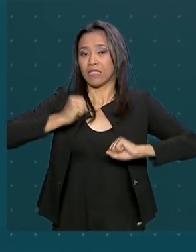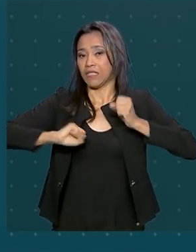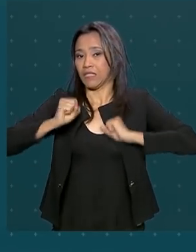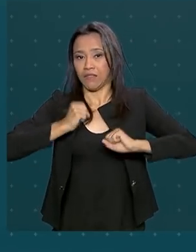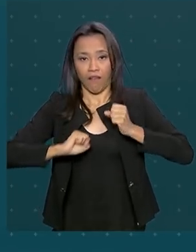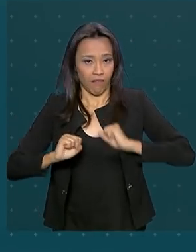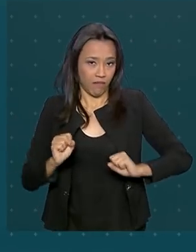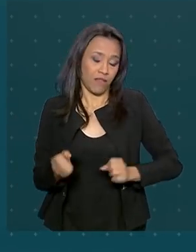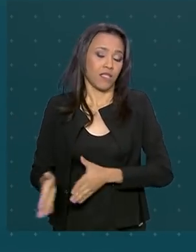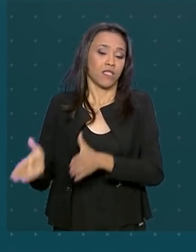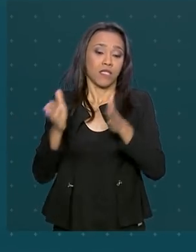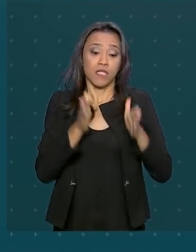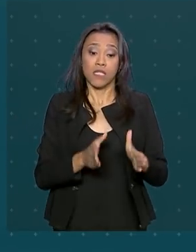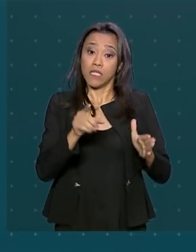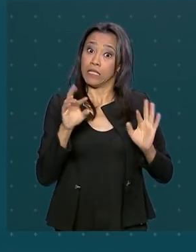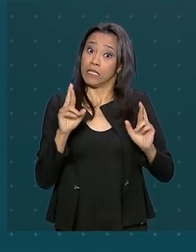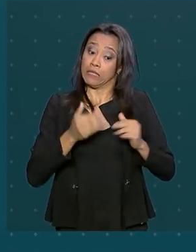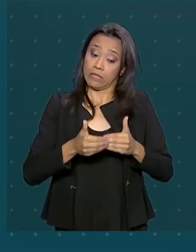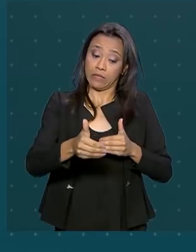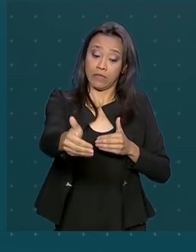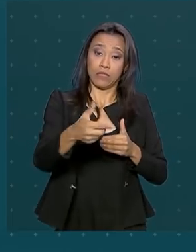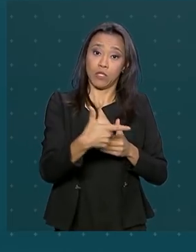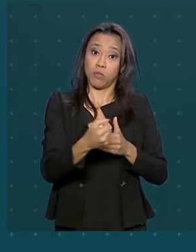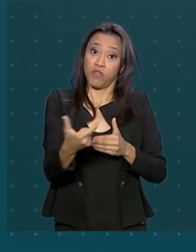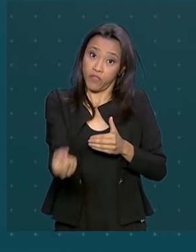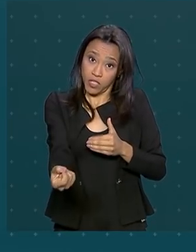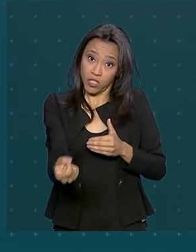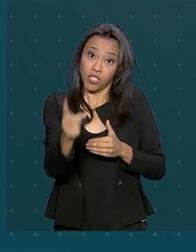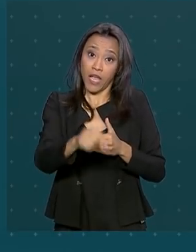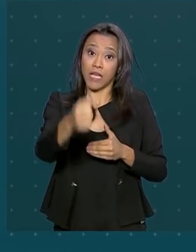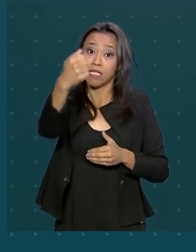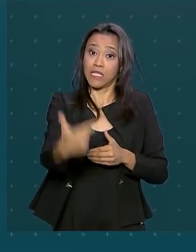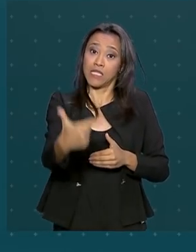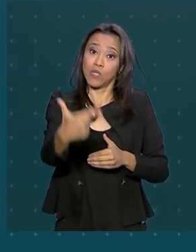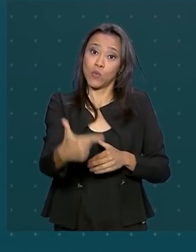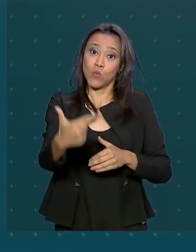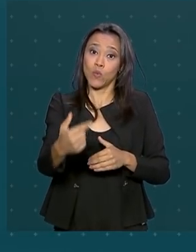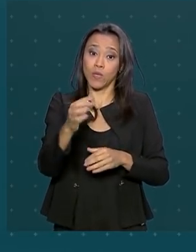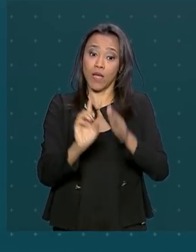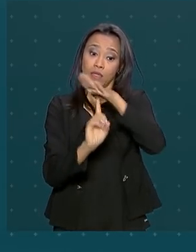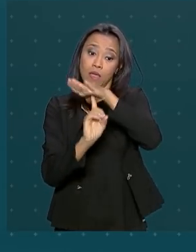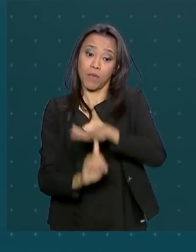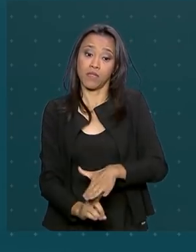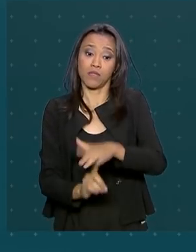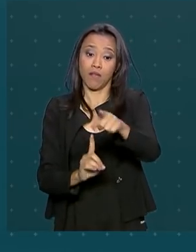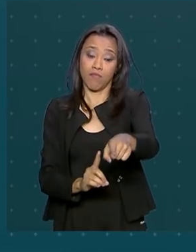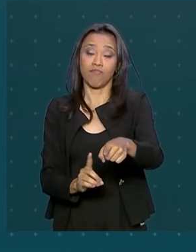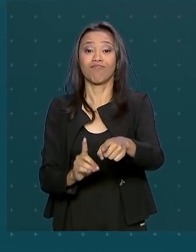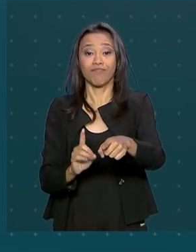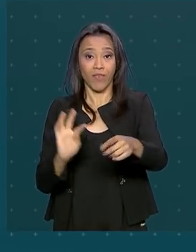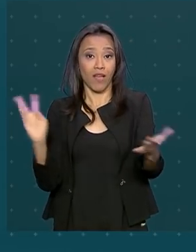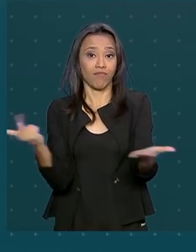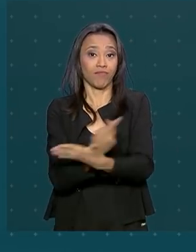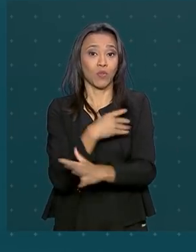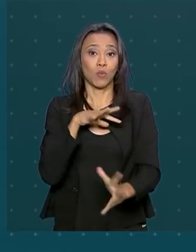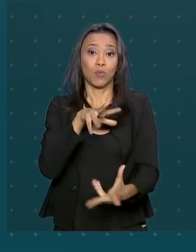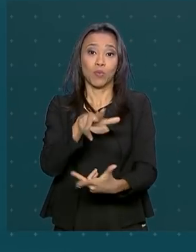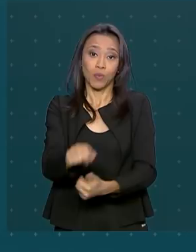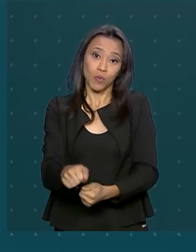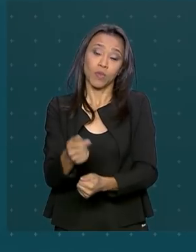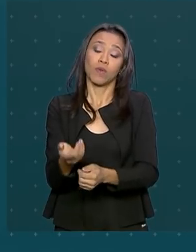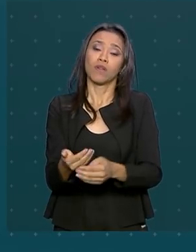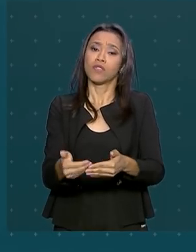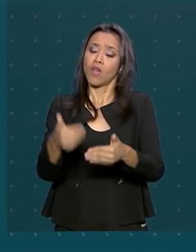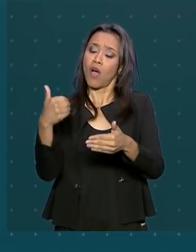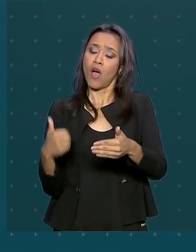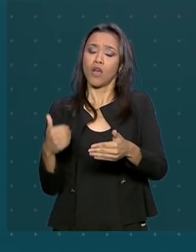estimativa é que em 2020, a depressão será a segunda causa mais incapacitante do mundo, atrás apenas das